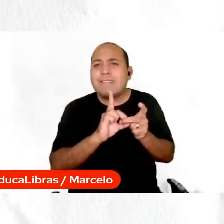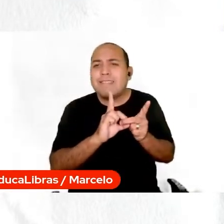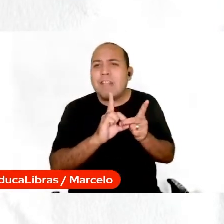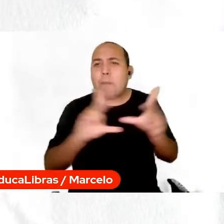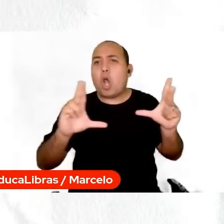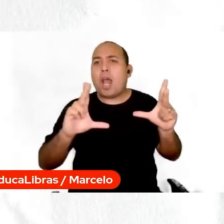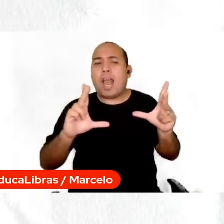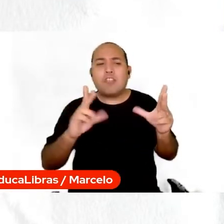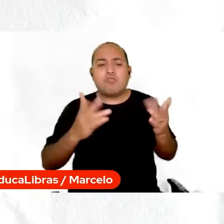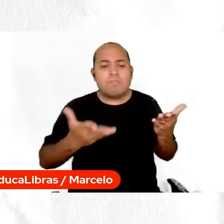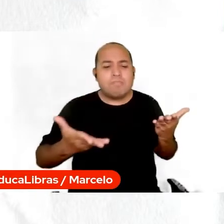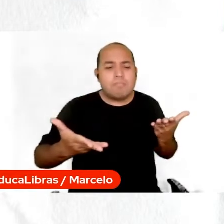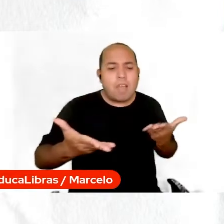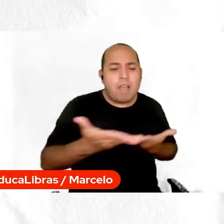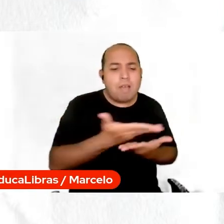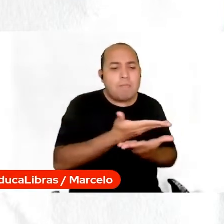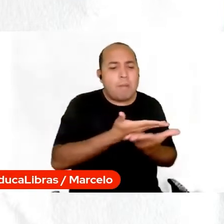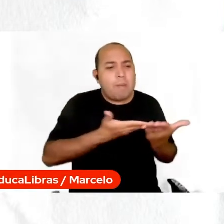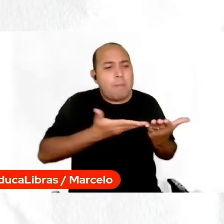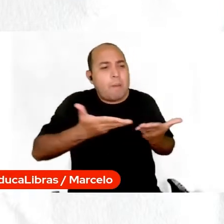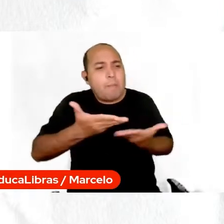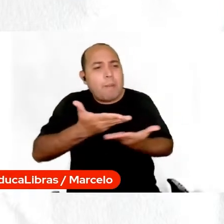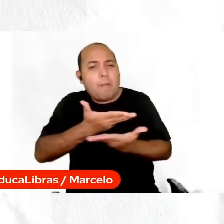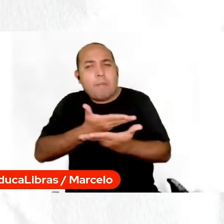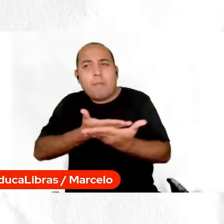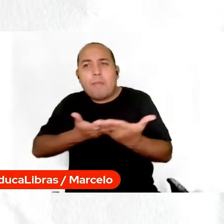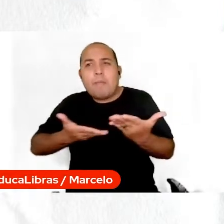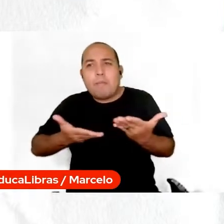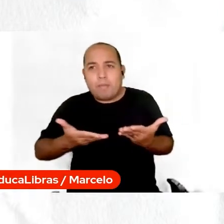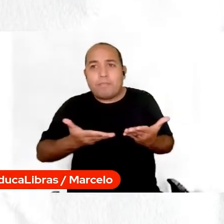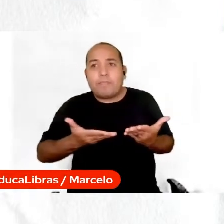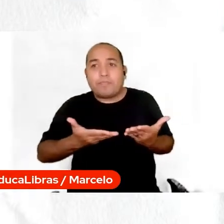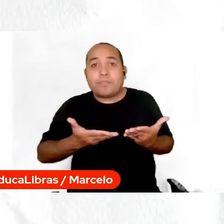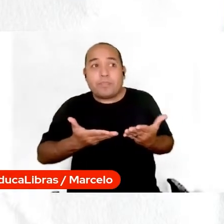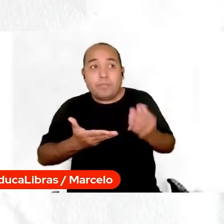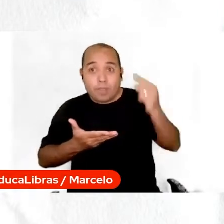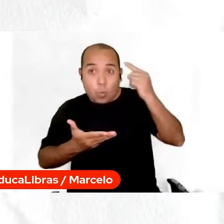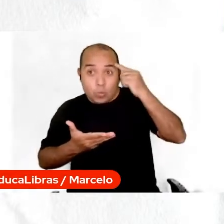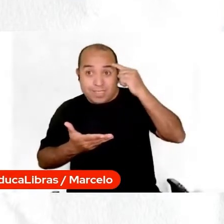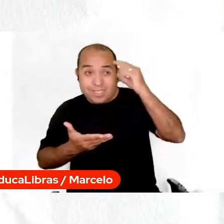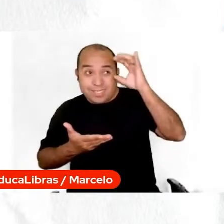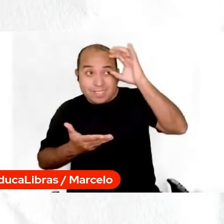que a gente faz uma construção do saber. e aí pensando